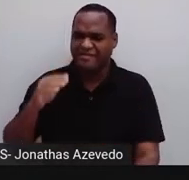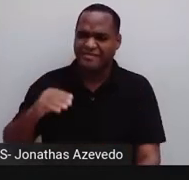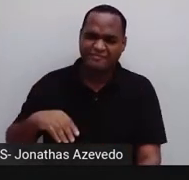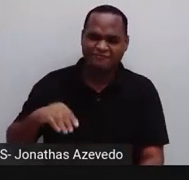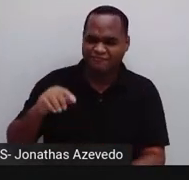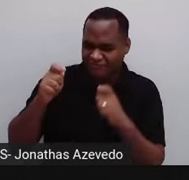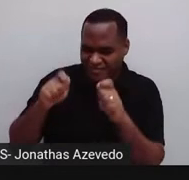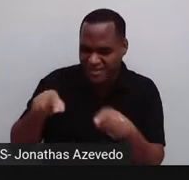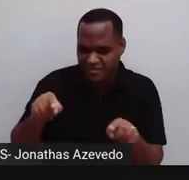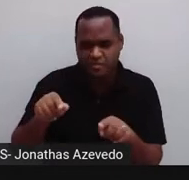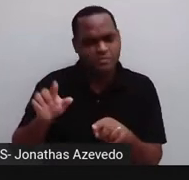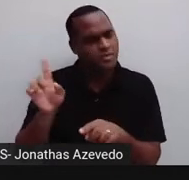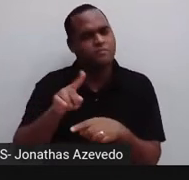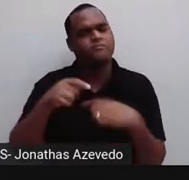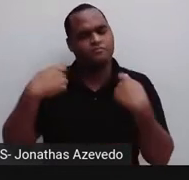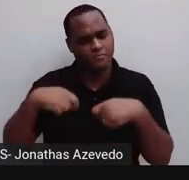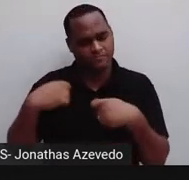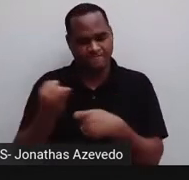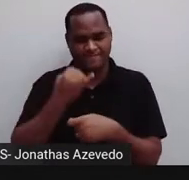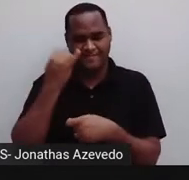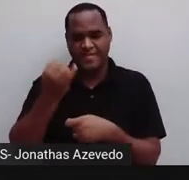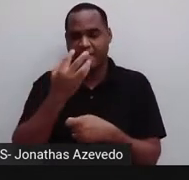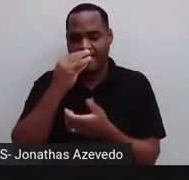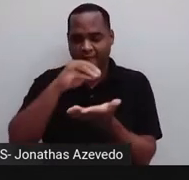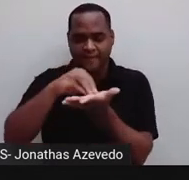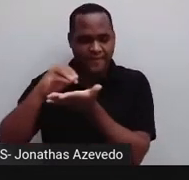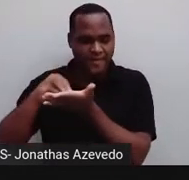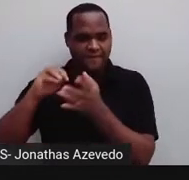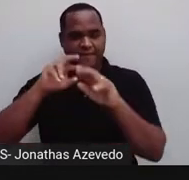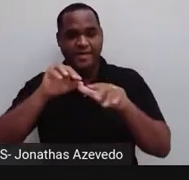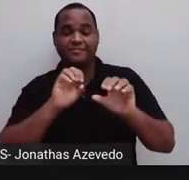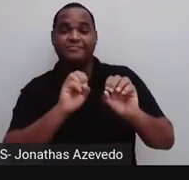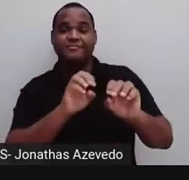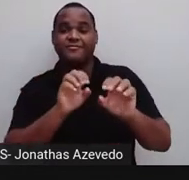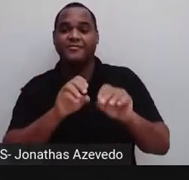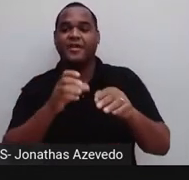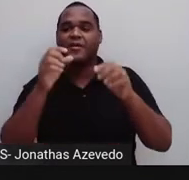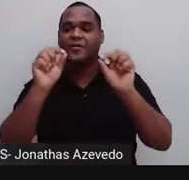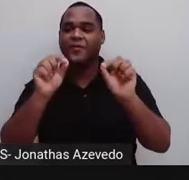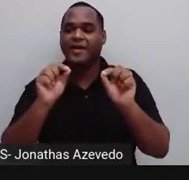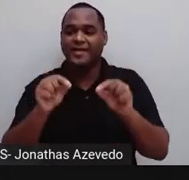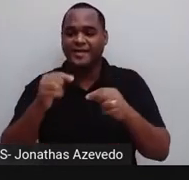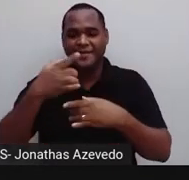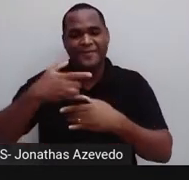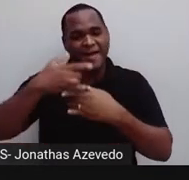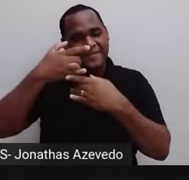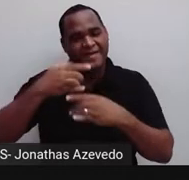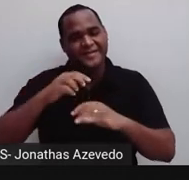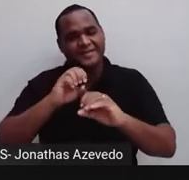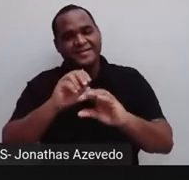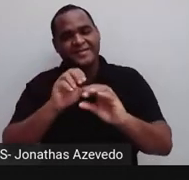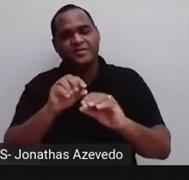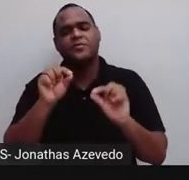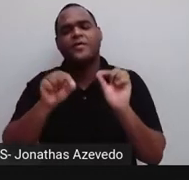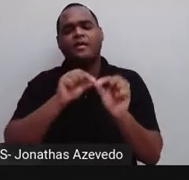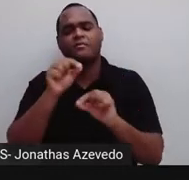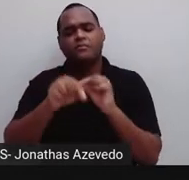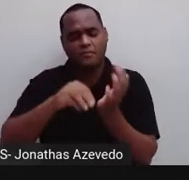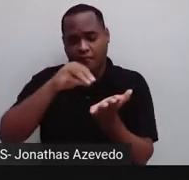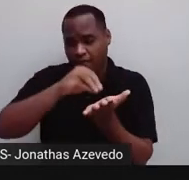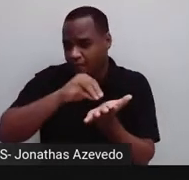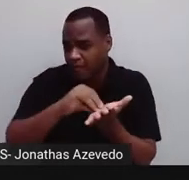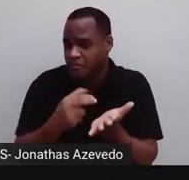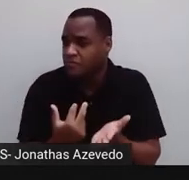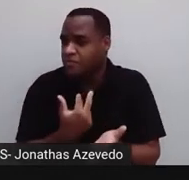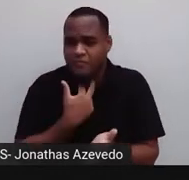não poderia faltar nas aulas. E o que é que não poderia faltar nas aulas? Olha só que